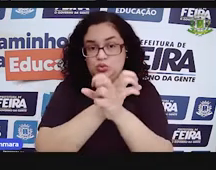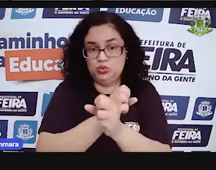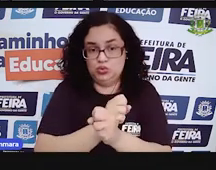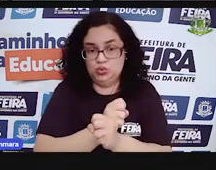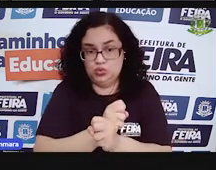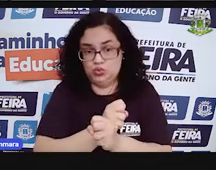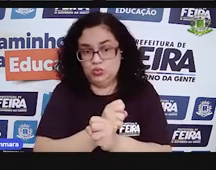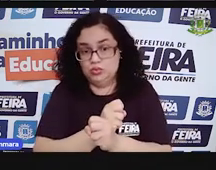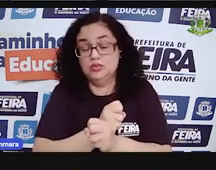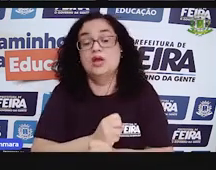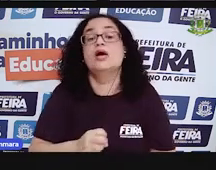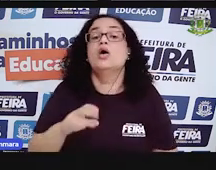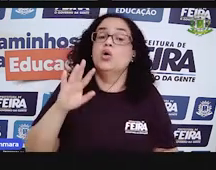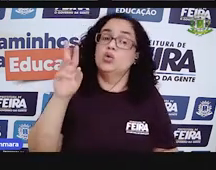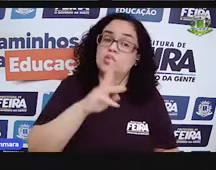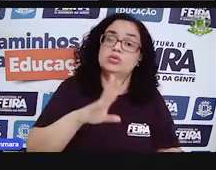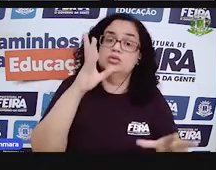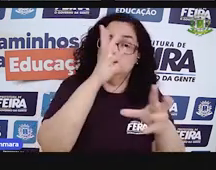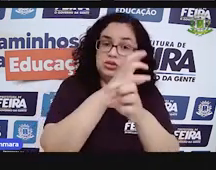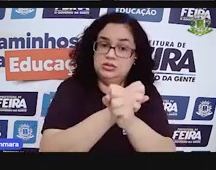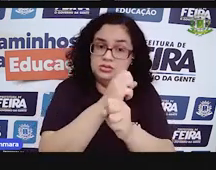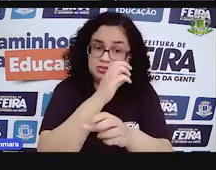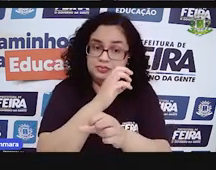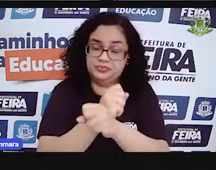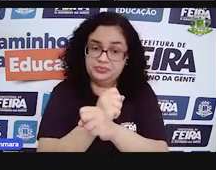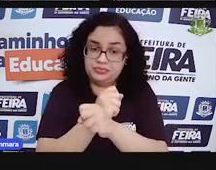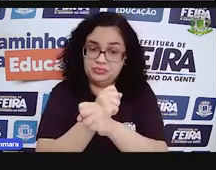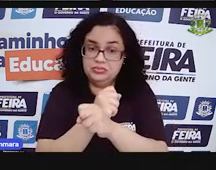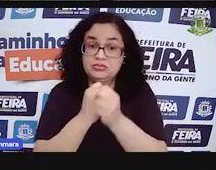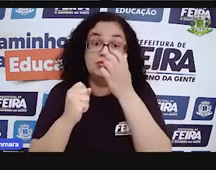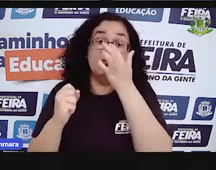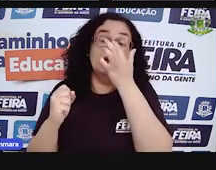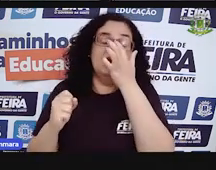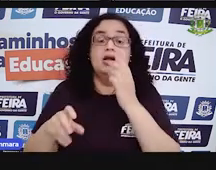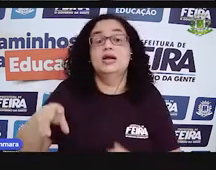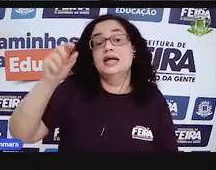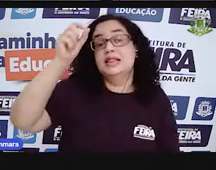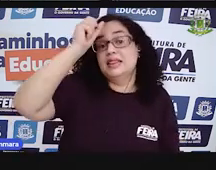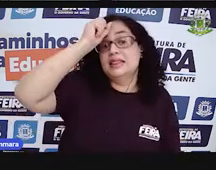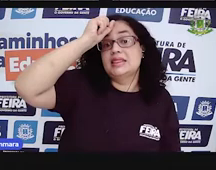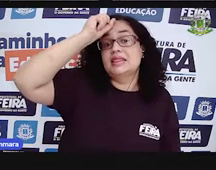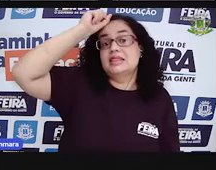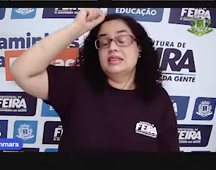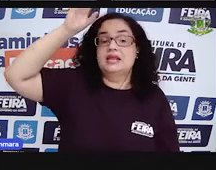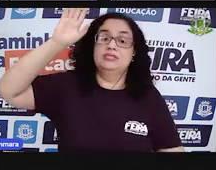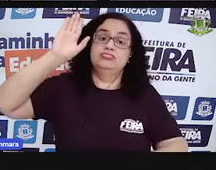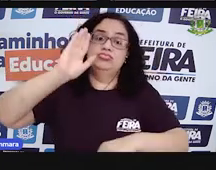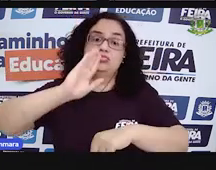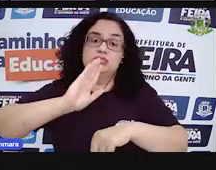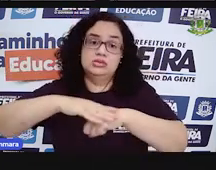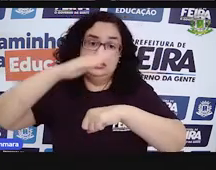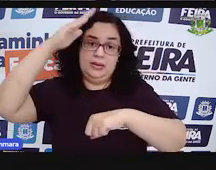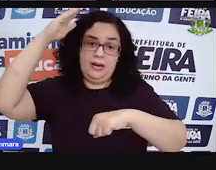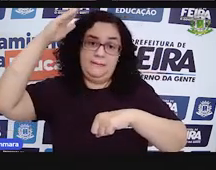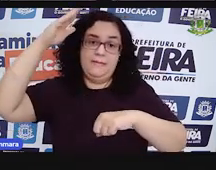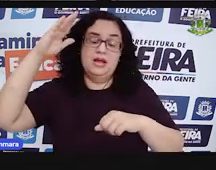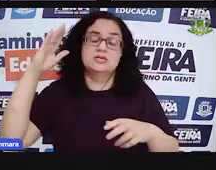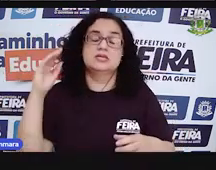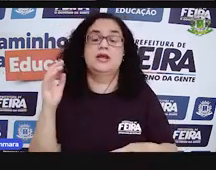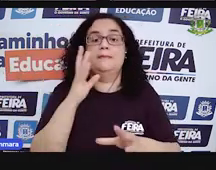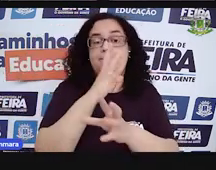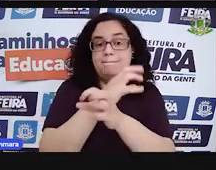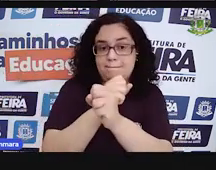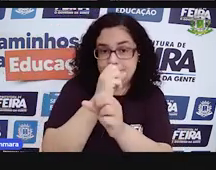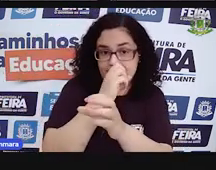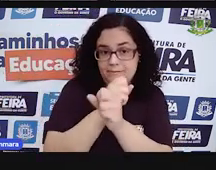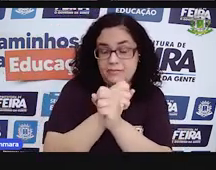você usa a conta de mais. Quando essa situação te der uma ideia de acrescentar, você usa a conta de mais.